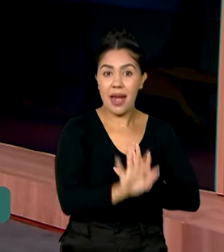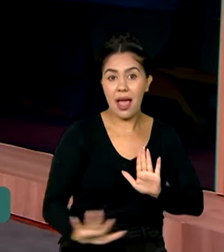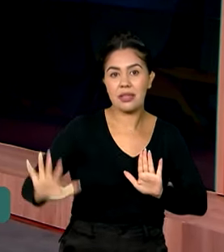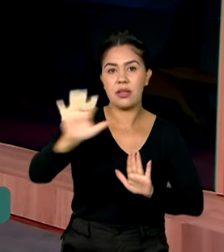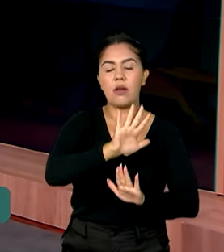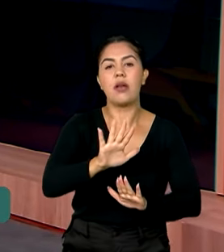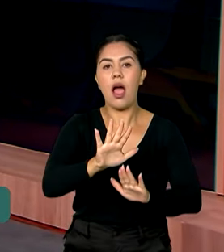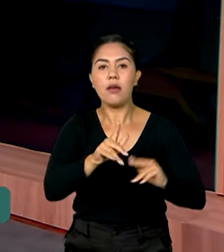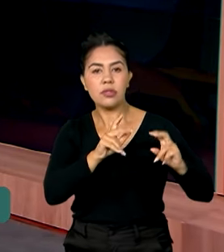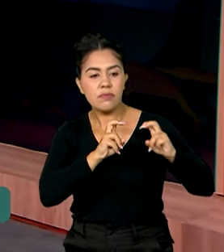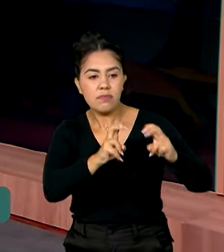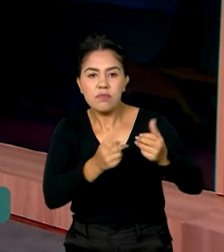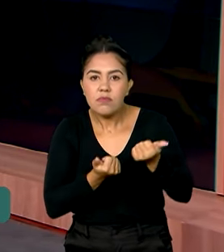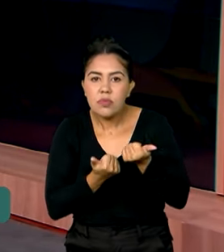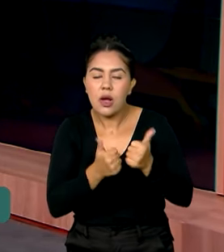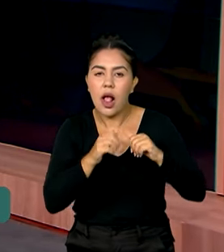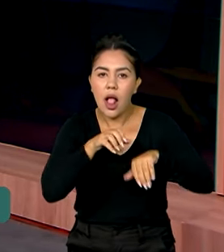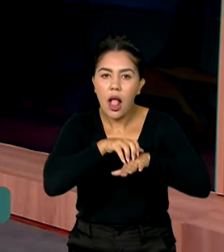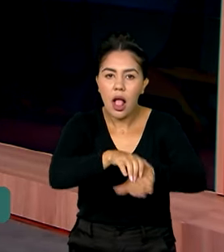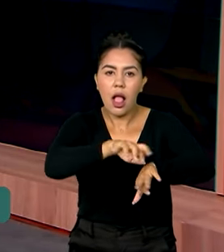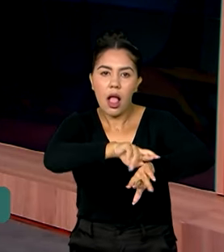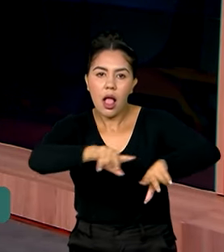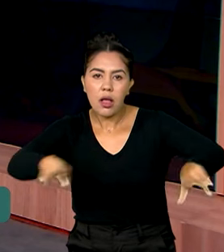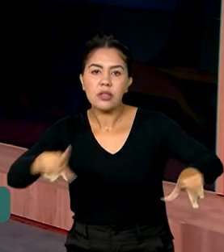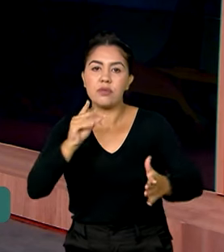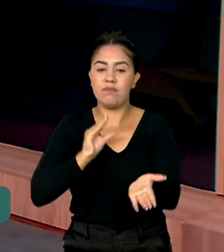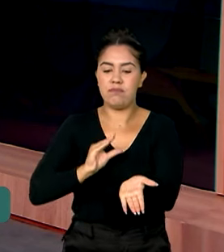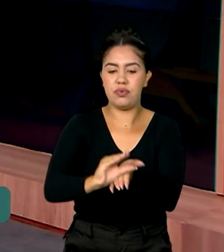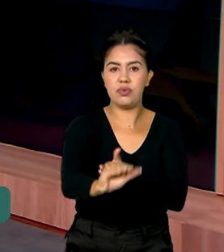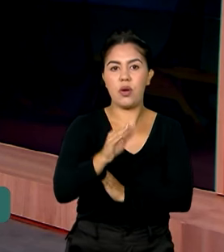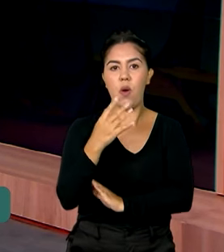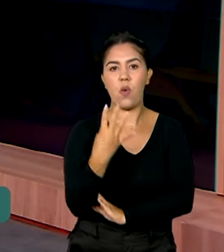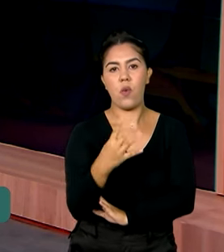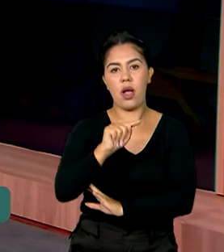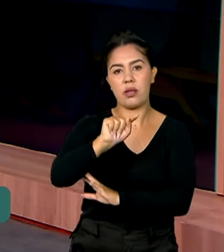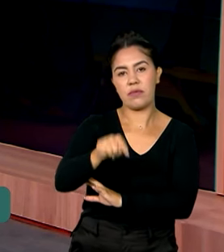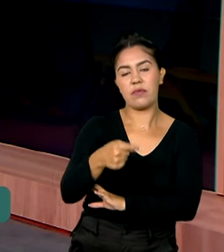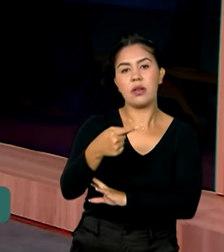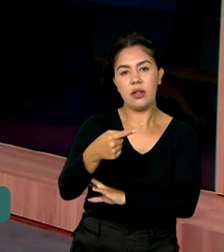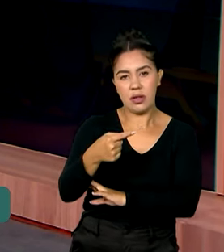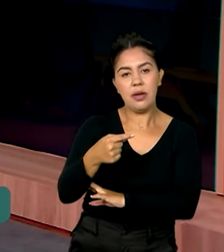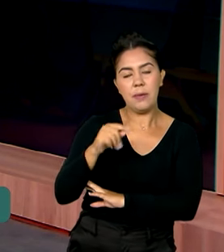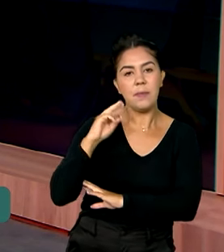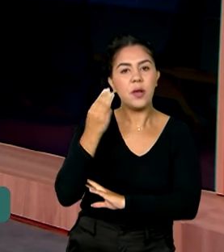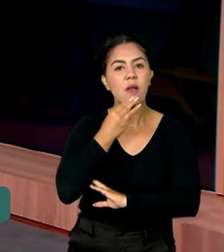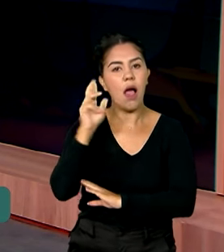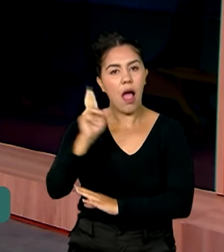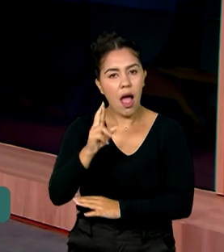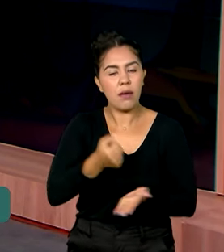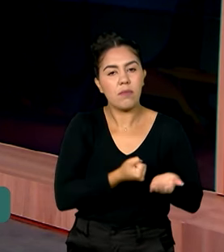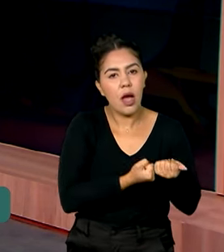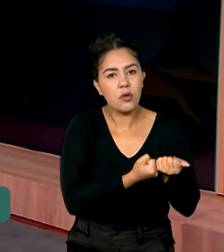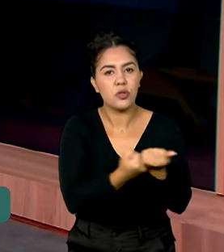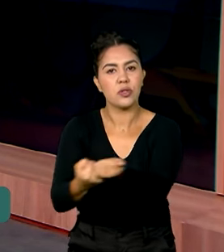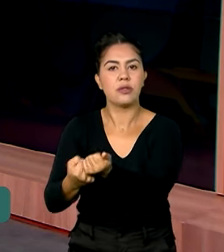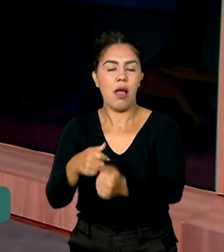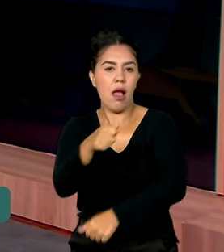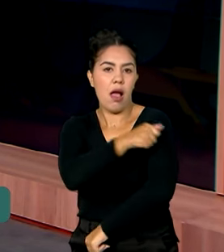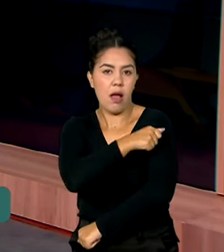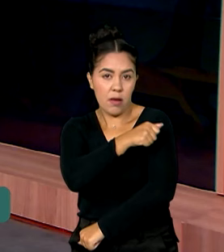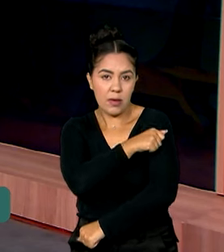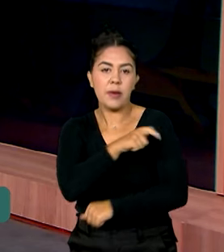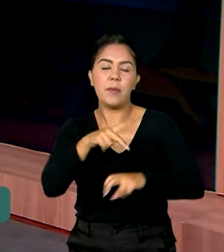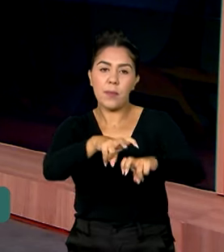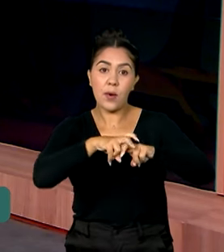já são 800 milhões de reais investidos e 4 milhões e 300 mil estudantes beneficiados em todo o país. Com o PNAT,